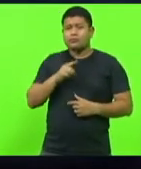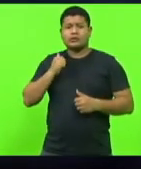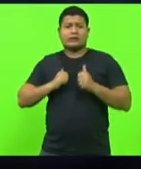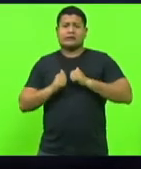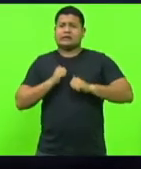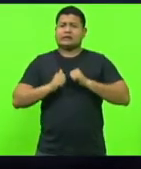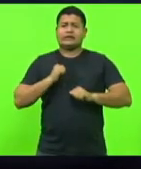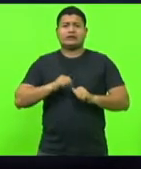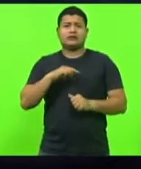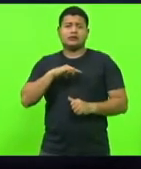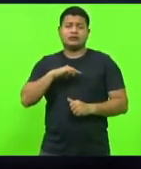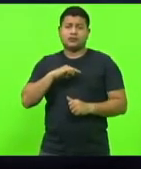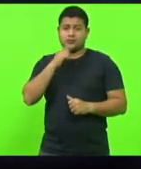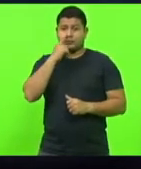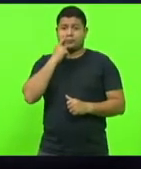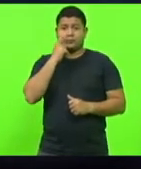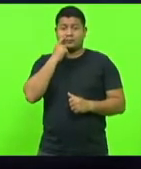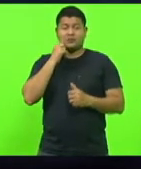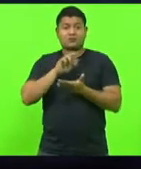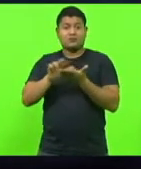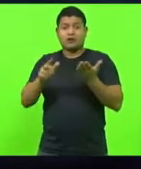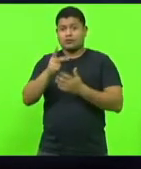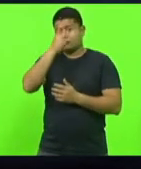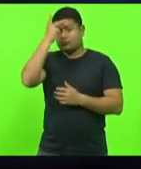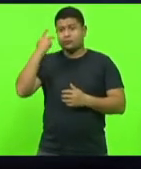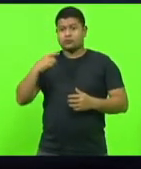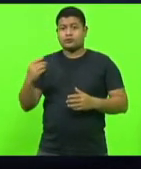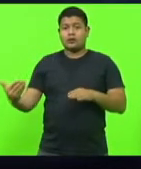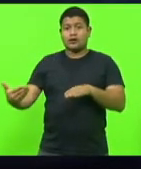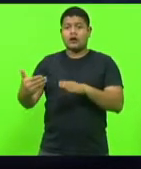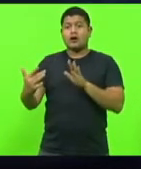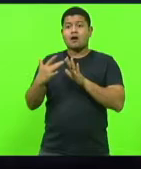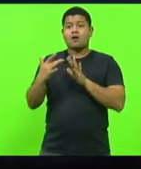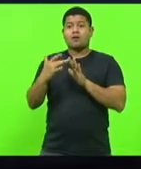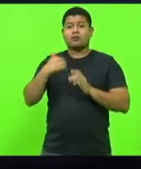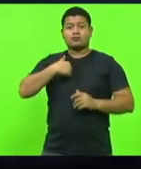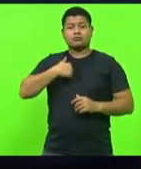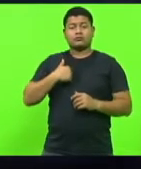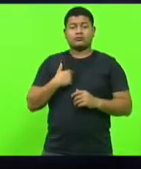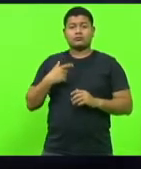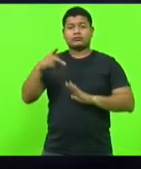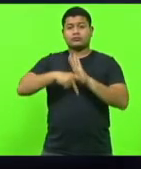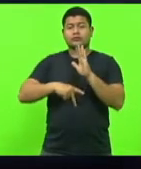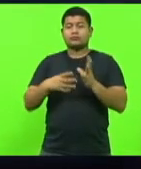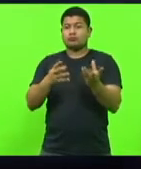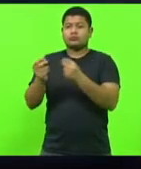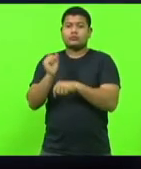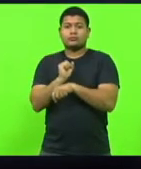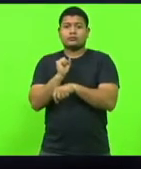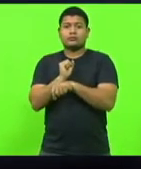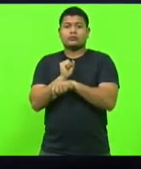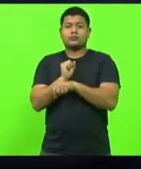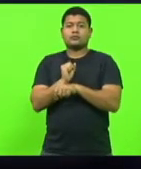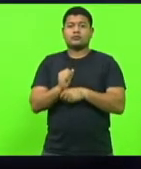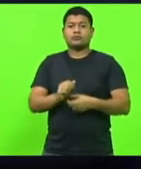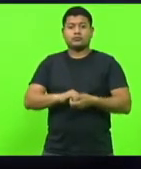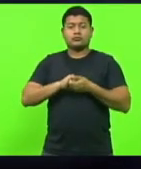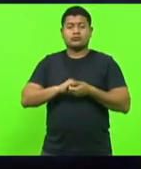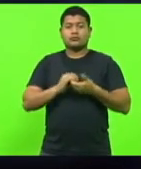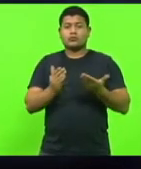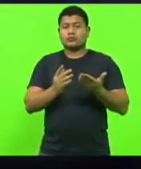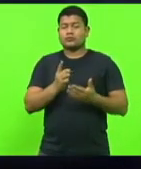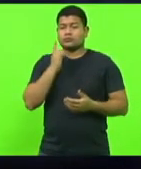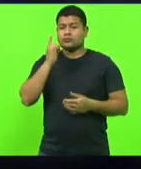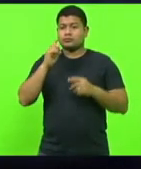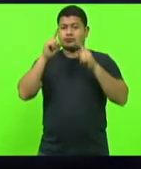várias pessoas entraram em contato comigo, projeto muito tempo aguardado, cumprimentar aqui o deputado Neudir Sareta